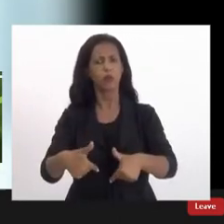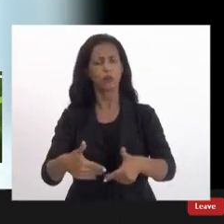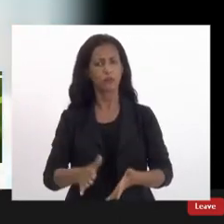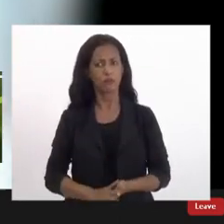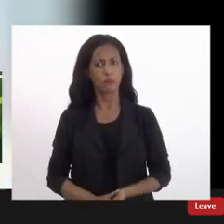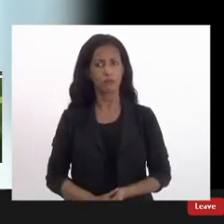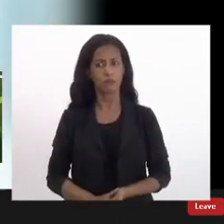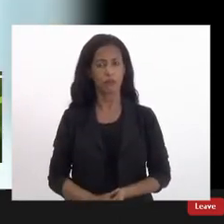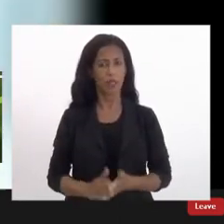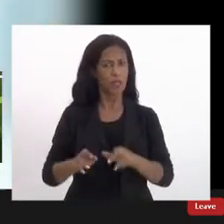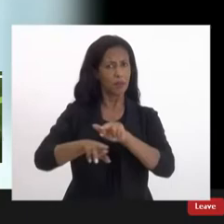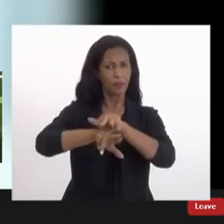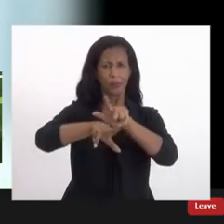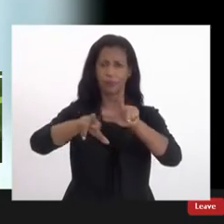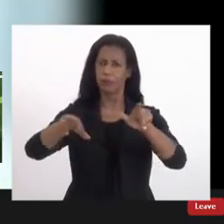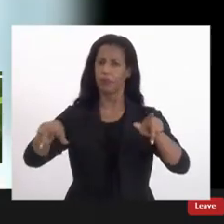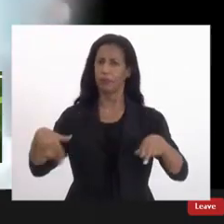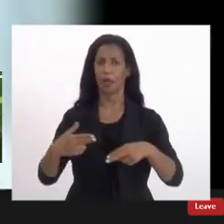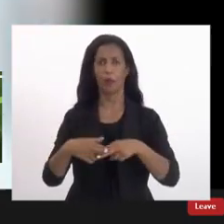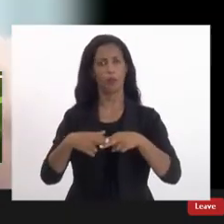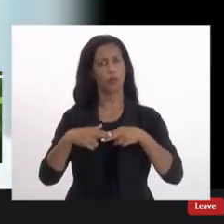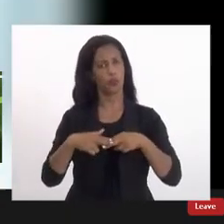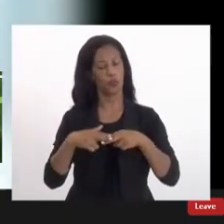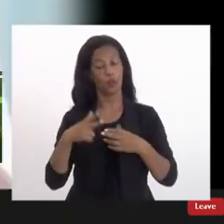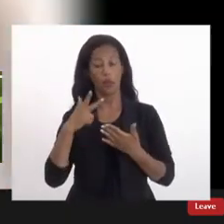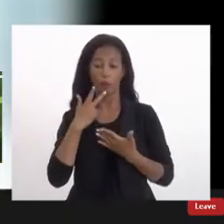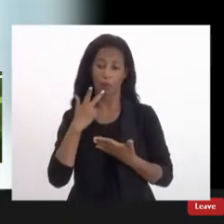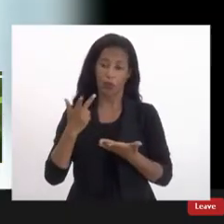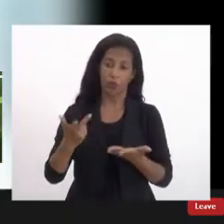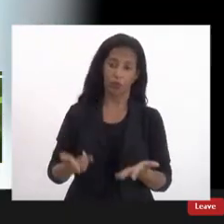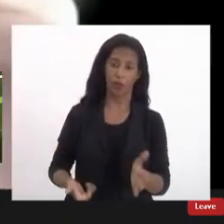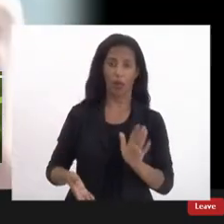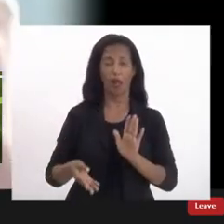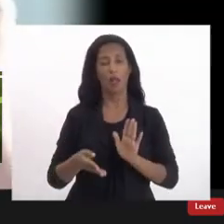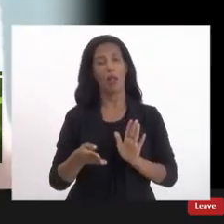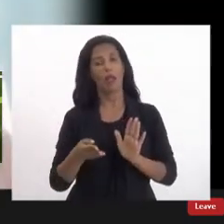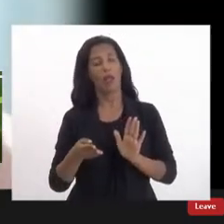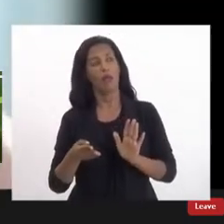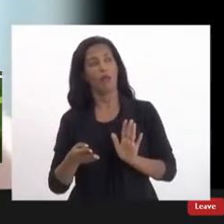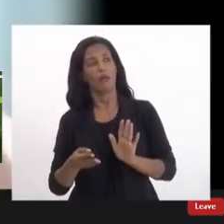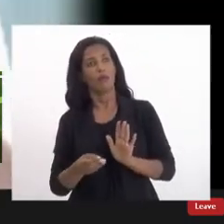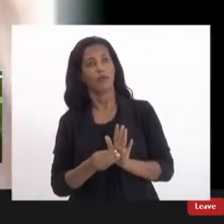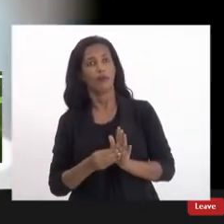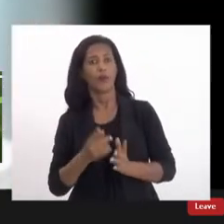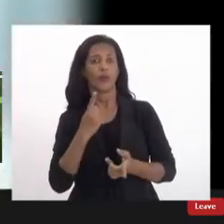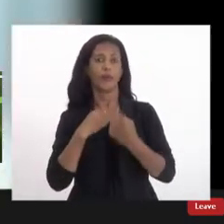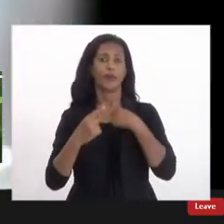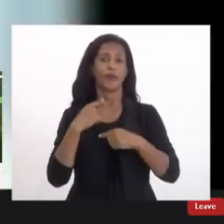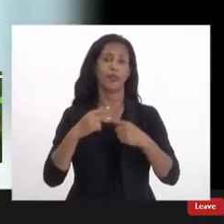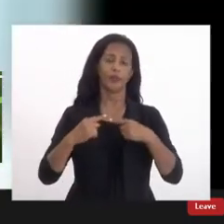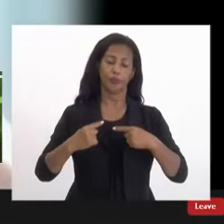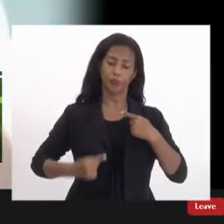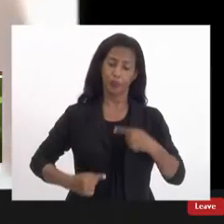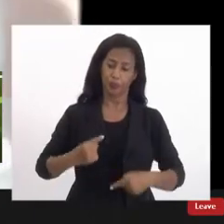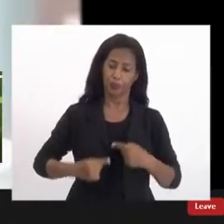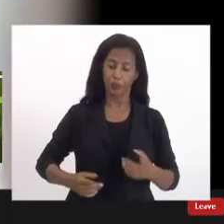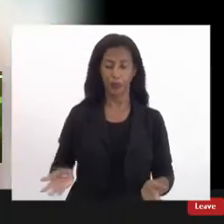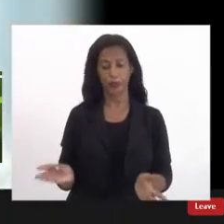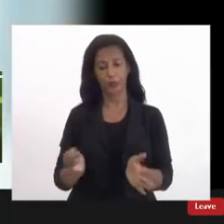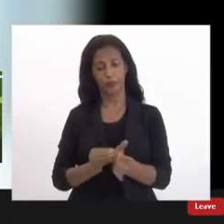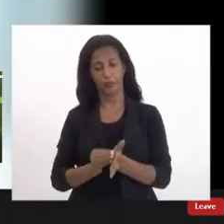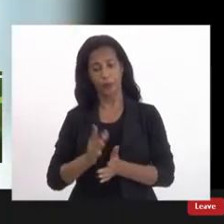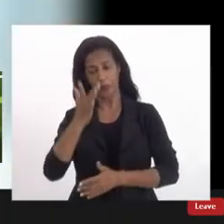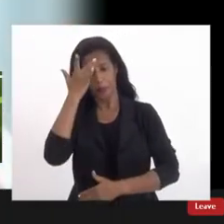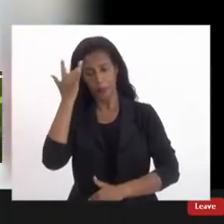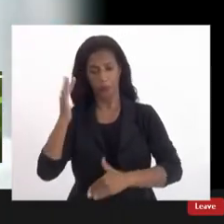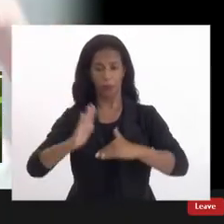e por diversos motivos e aí a gente pode falar falta de vontade política a gente pode falar de falta de pessoas